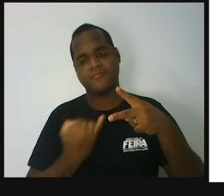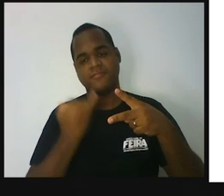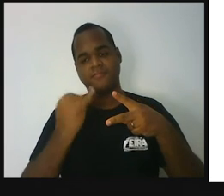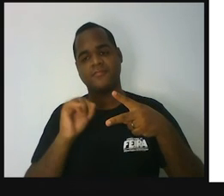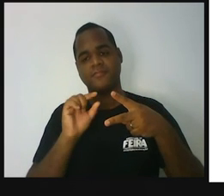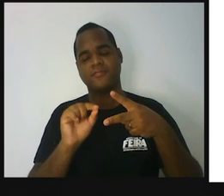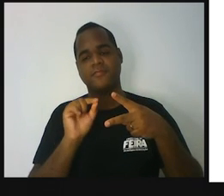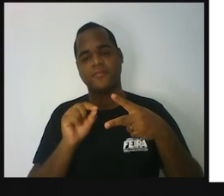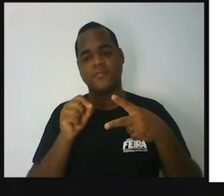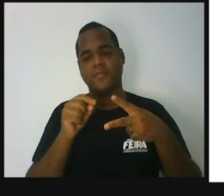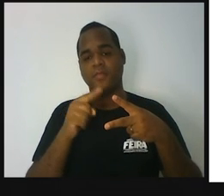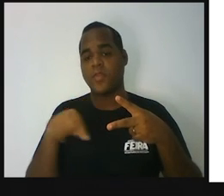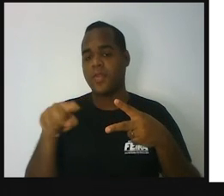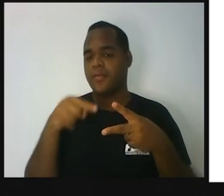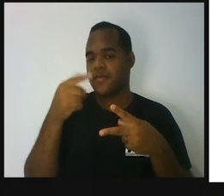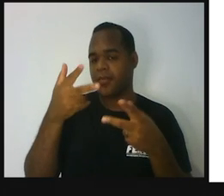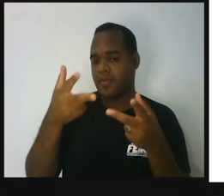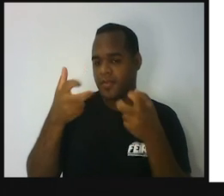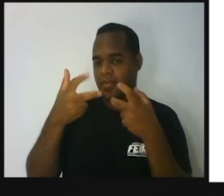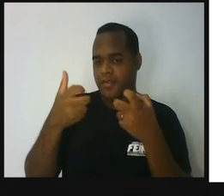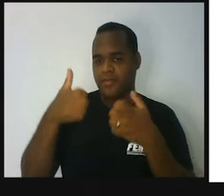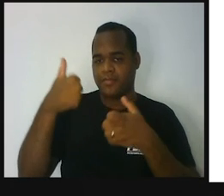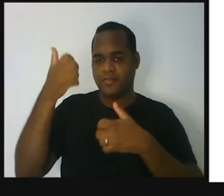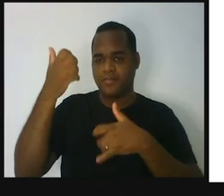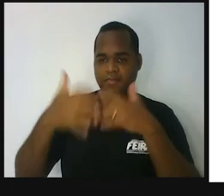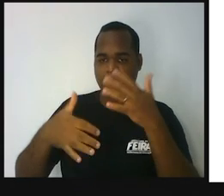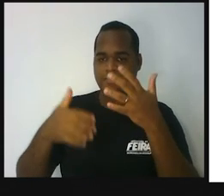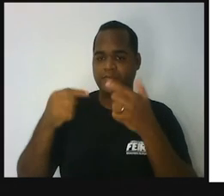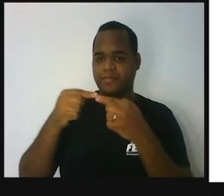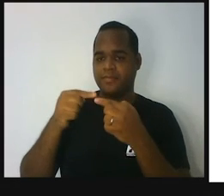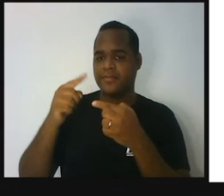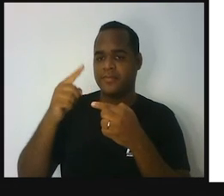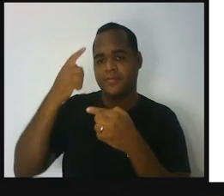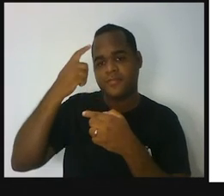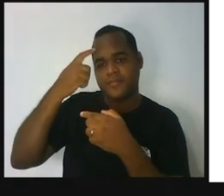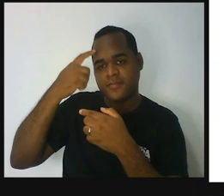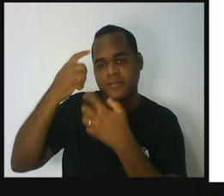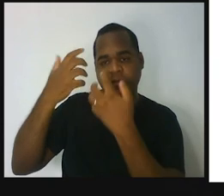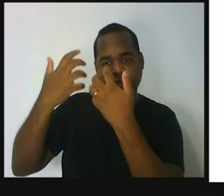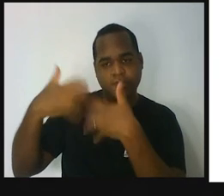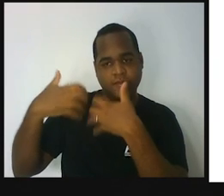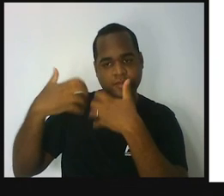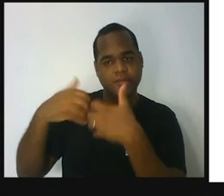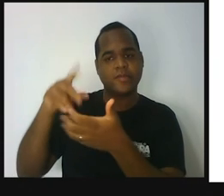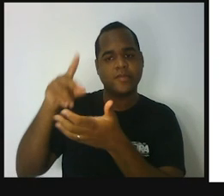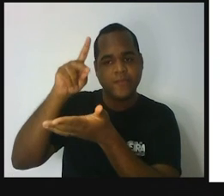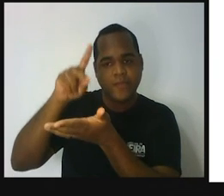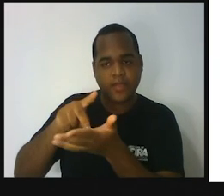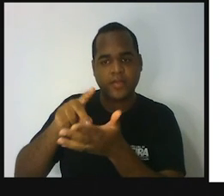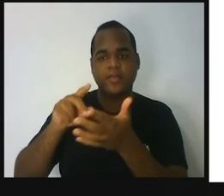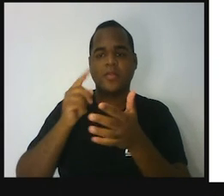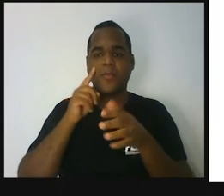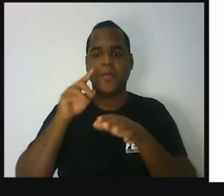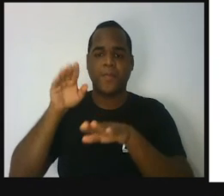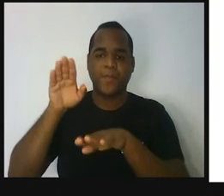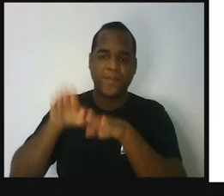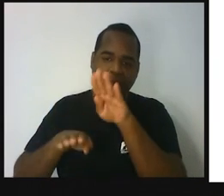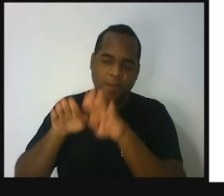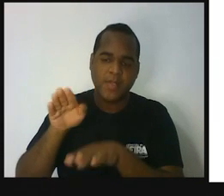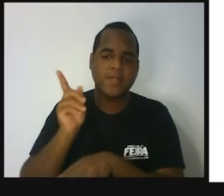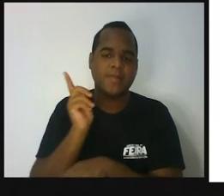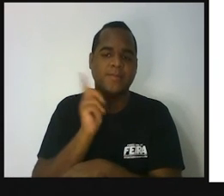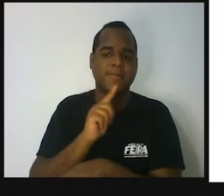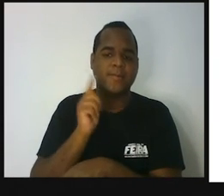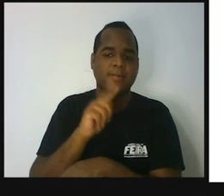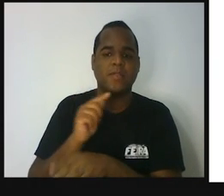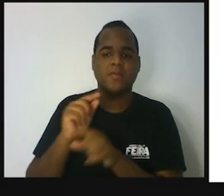é a gente perceber que existe esse raciocínio de probabilidade,